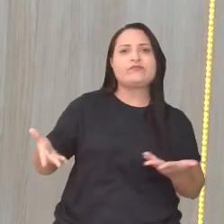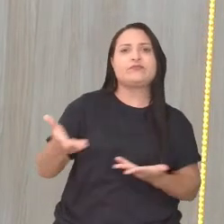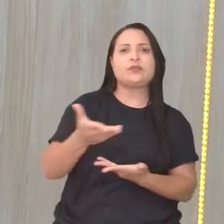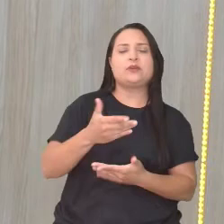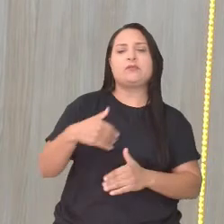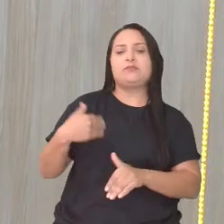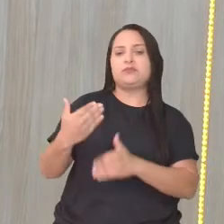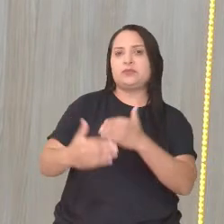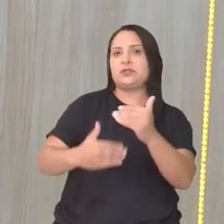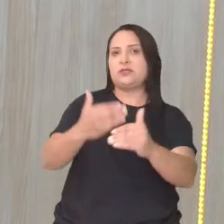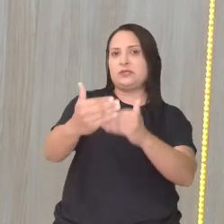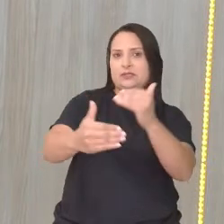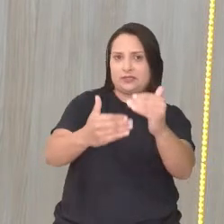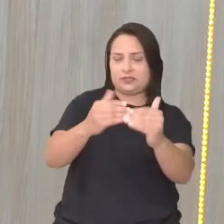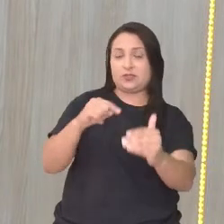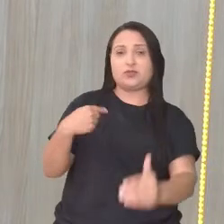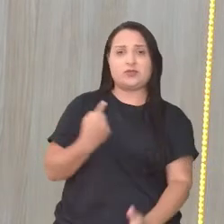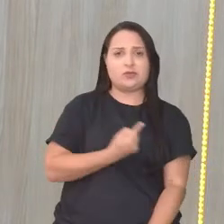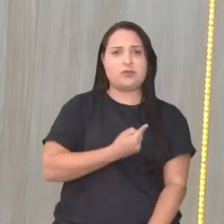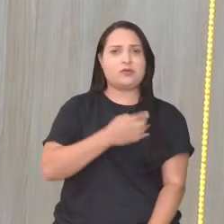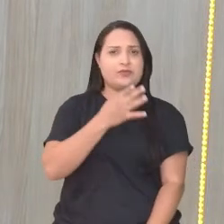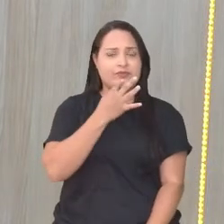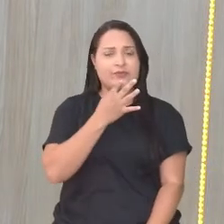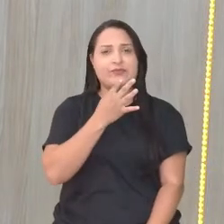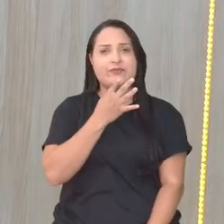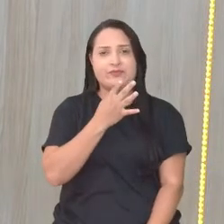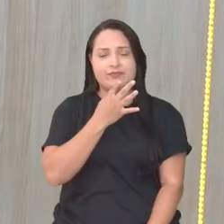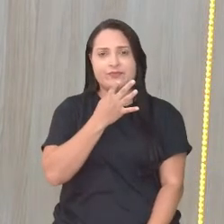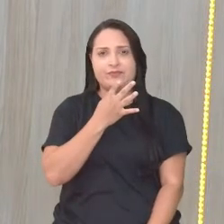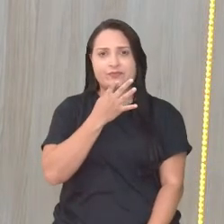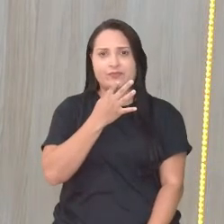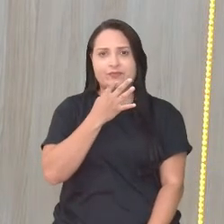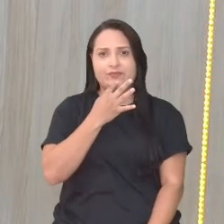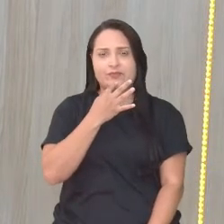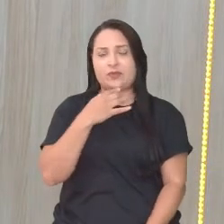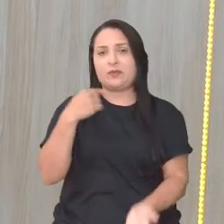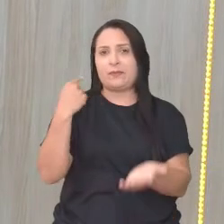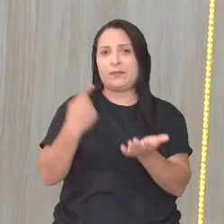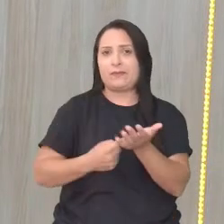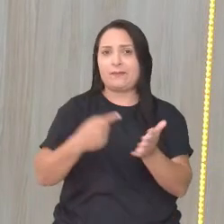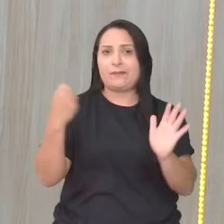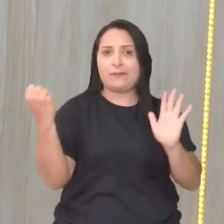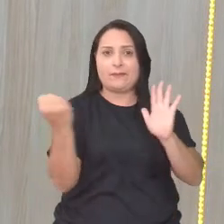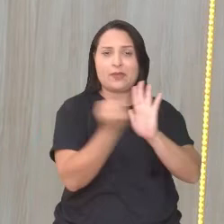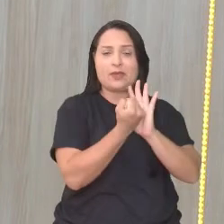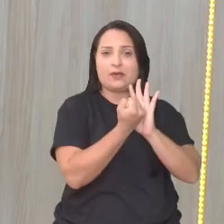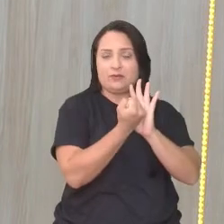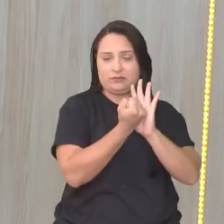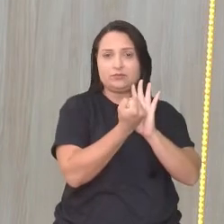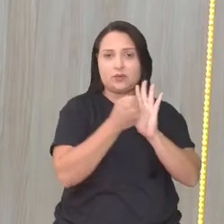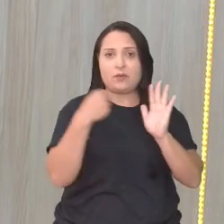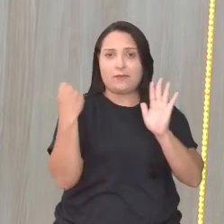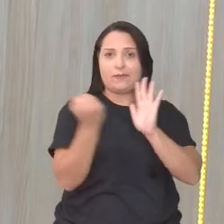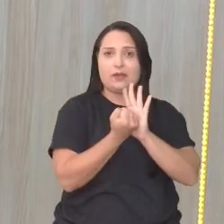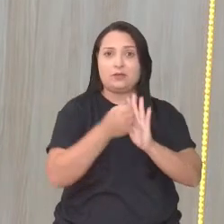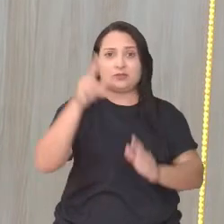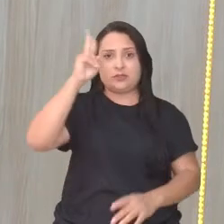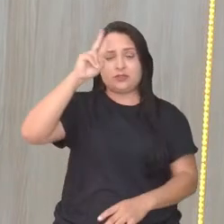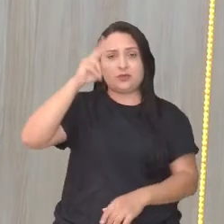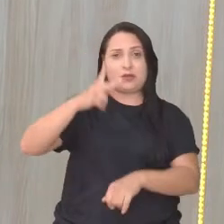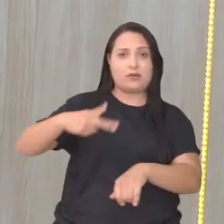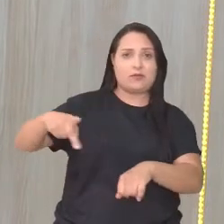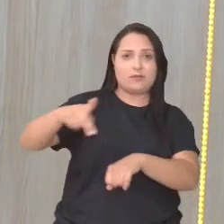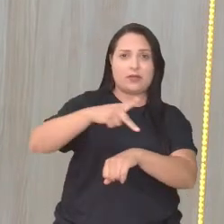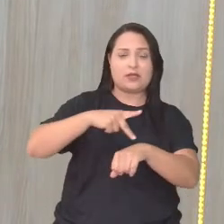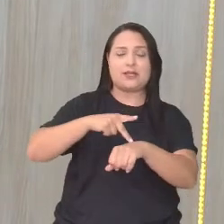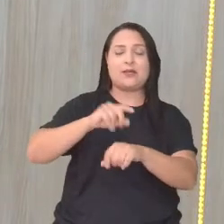processo aí, do que a gente conhece, né? Esse acontecimento aí, esse marco na história do nosso país, que é a